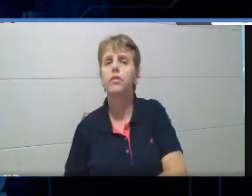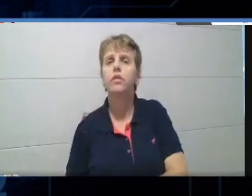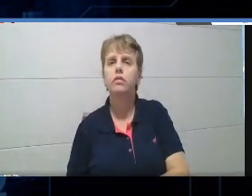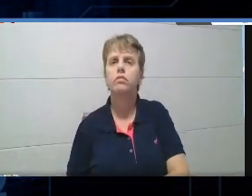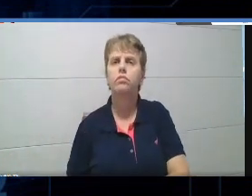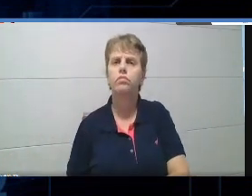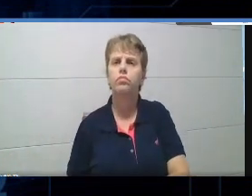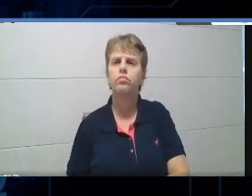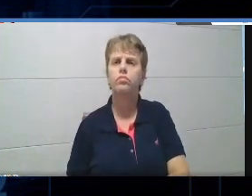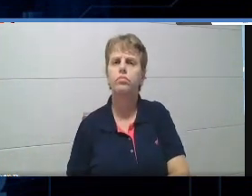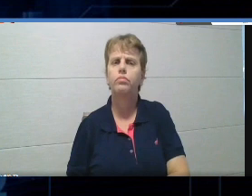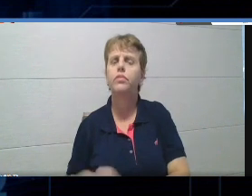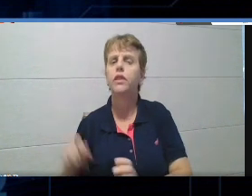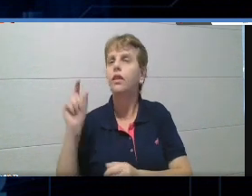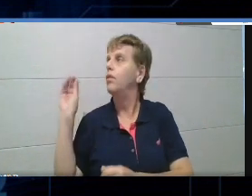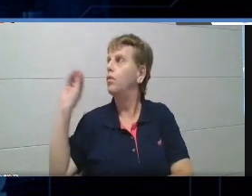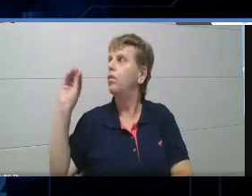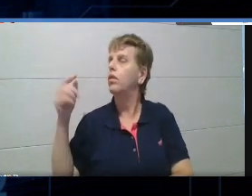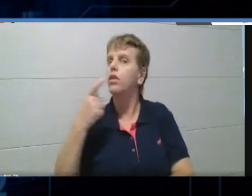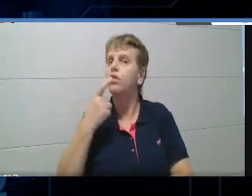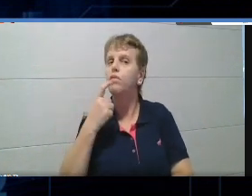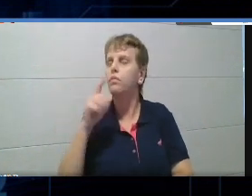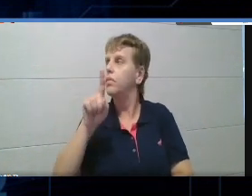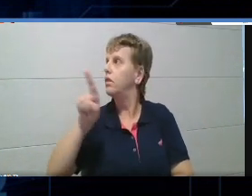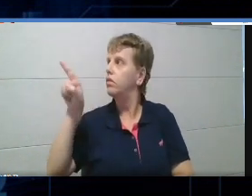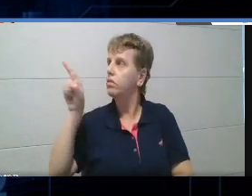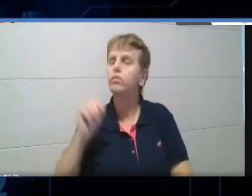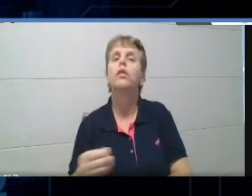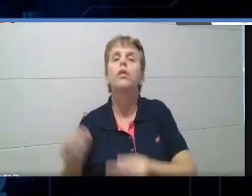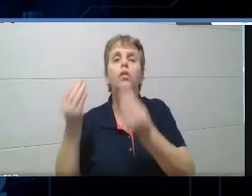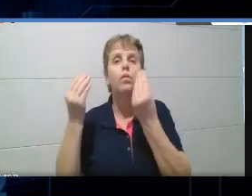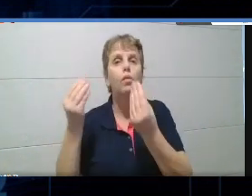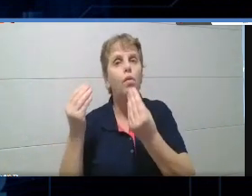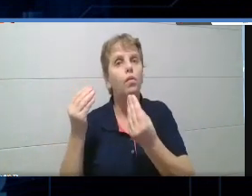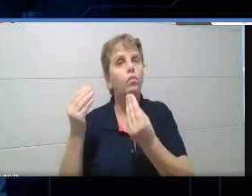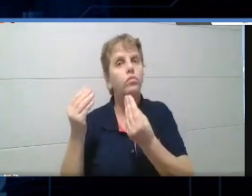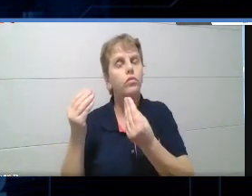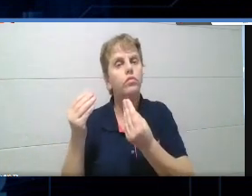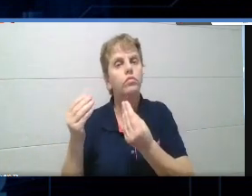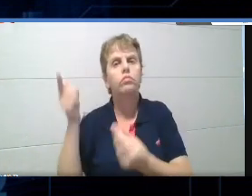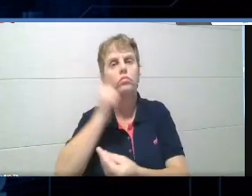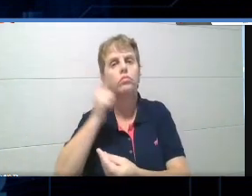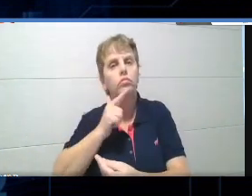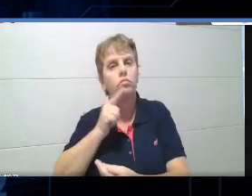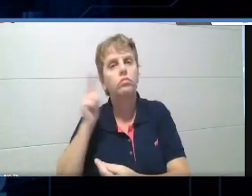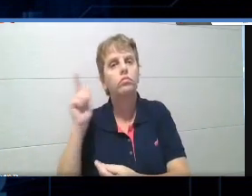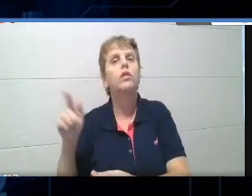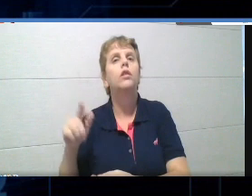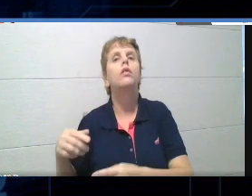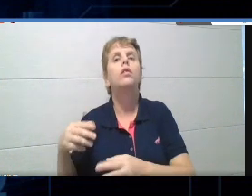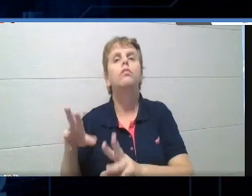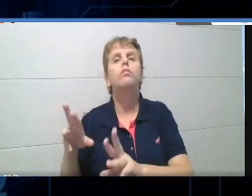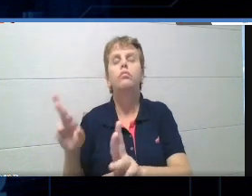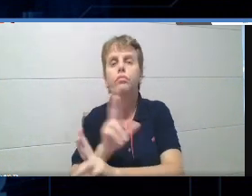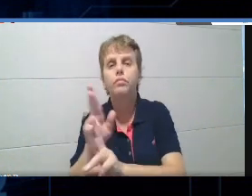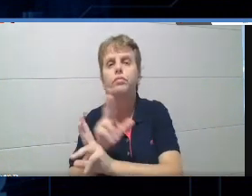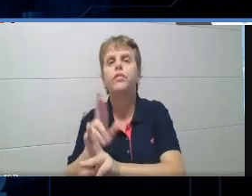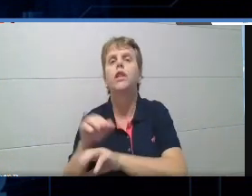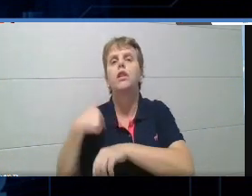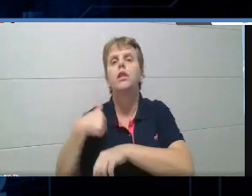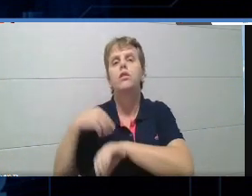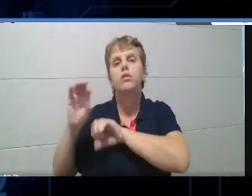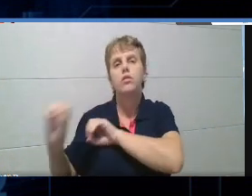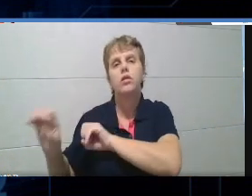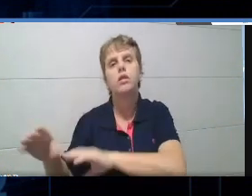um destaque meu esse vermelhinho, como esse resultado se relaciona com o que você vai ensinar amanhã e com o que os seus alunos